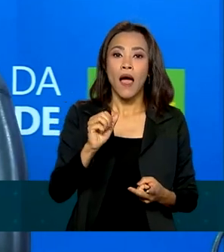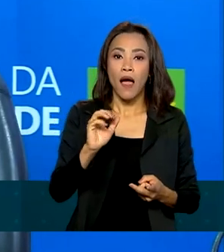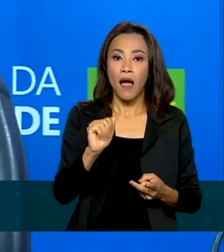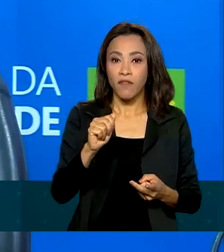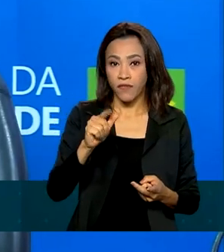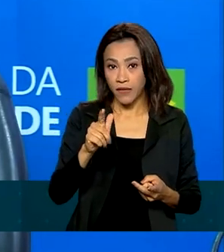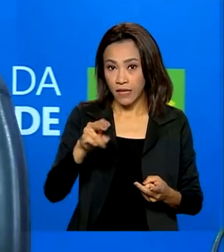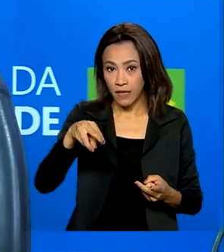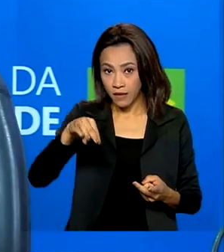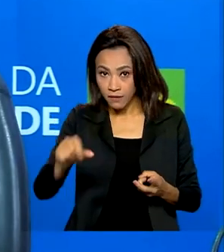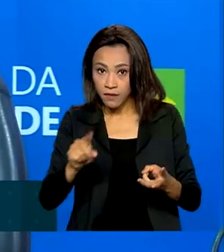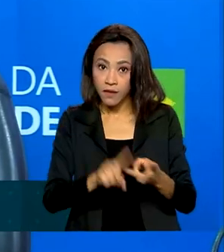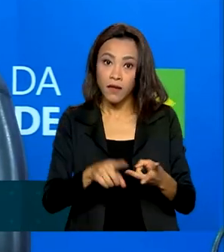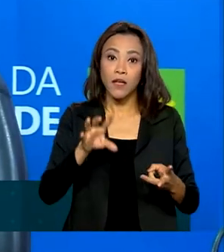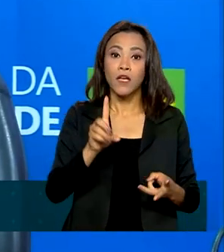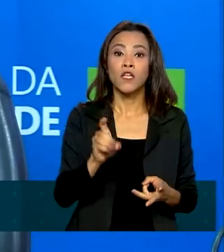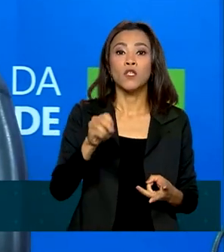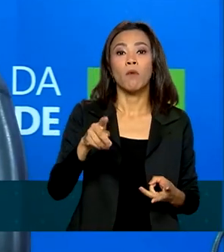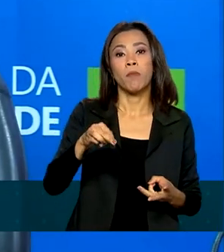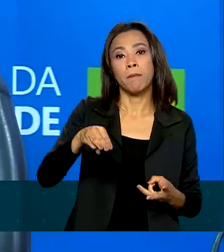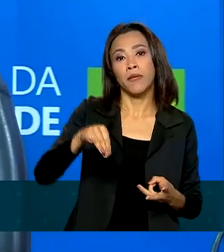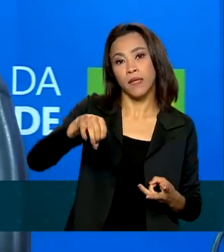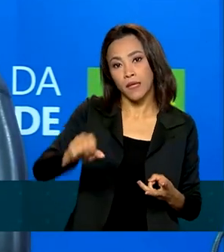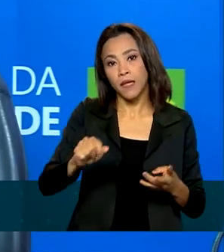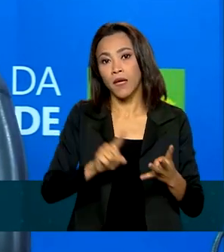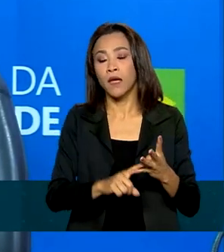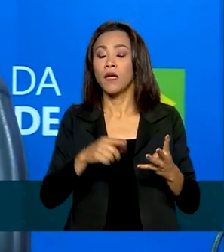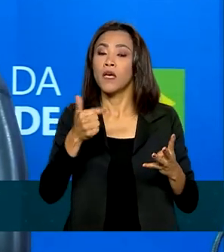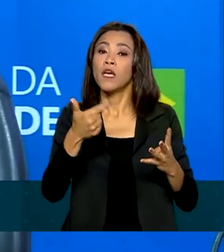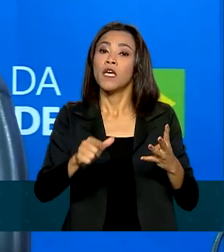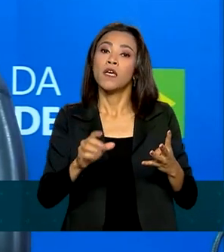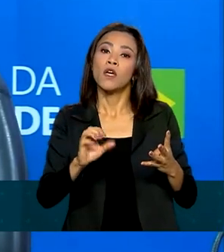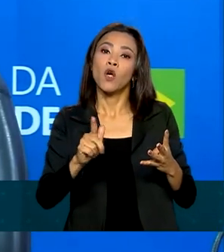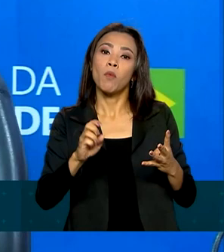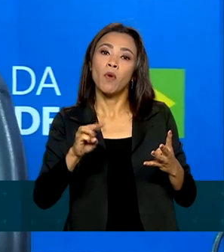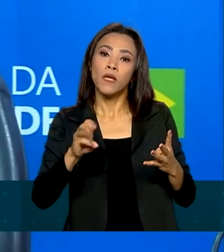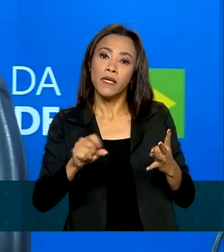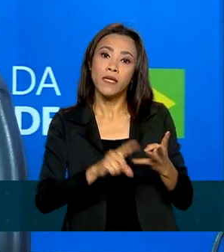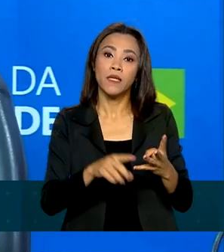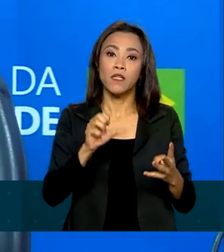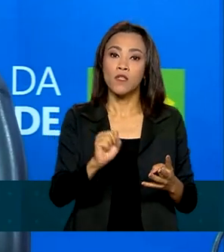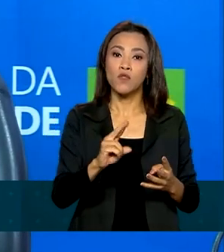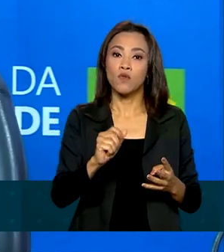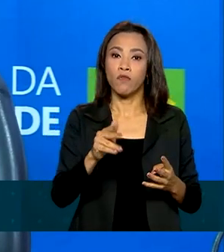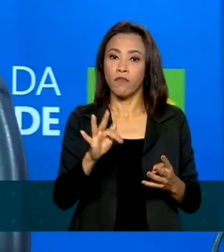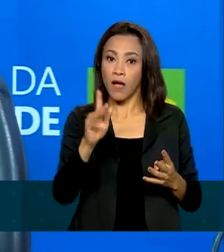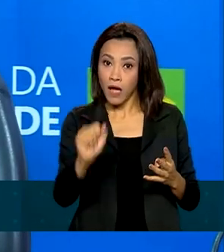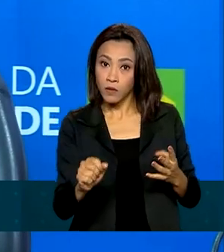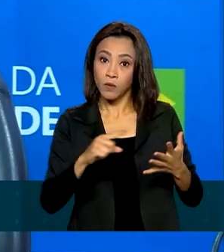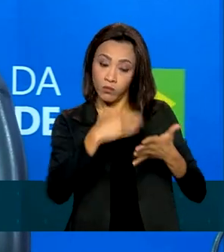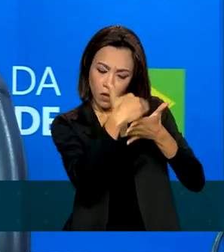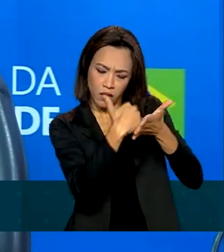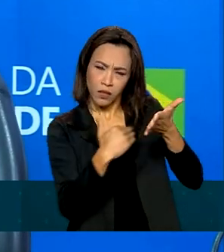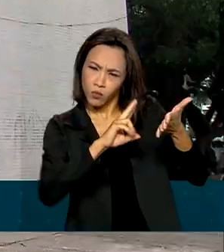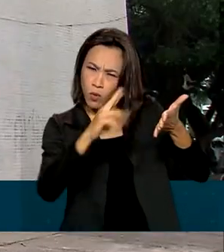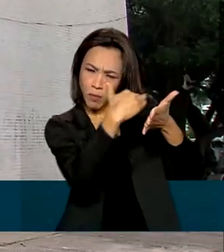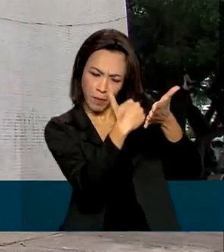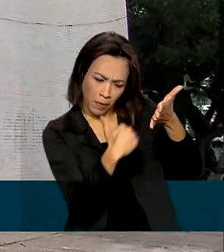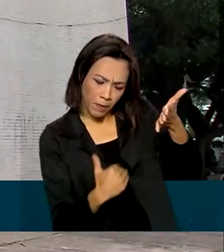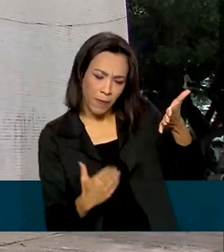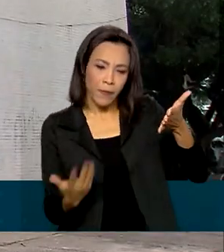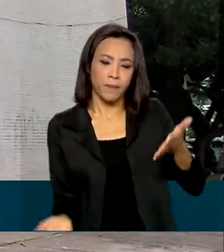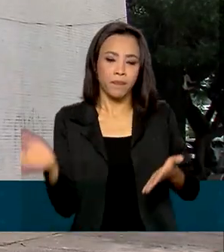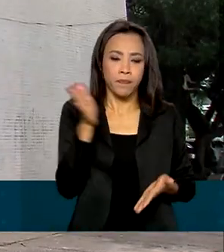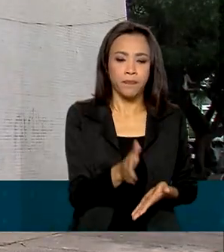amicacina, dopamina, imunoglobulina e sulfato de magnésio em duas apresentações. O